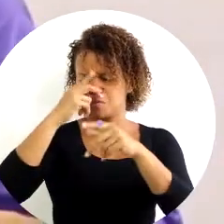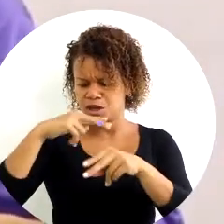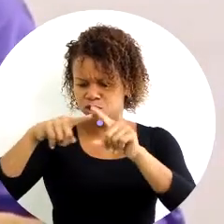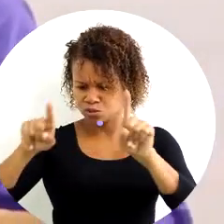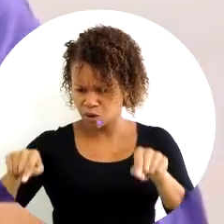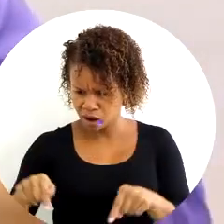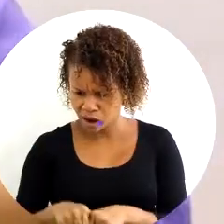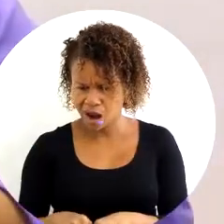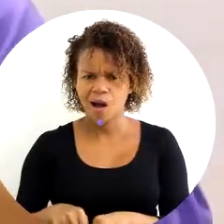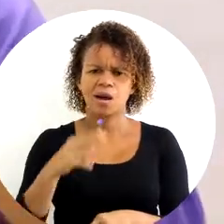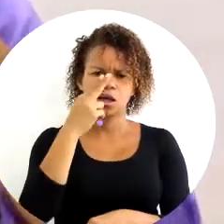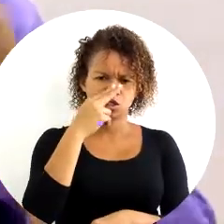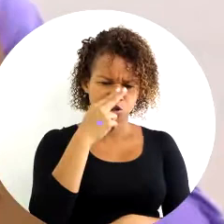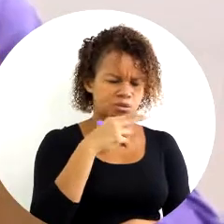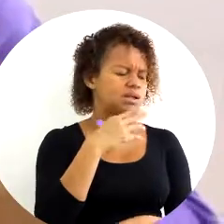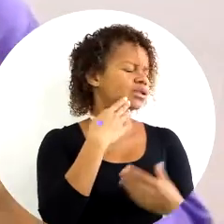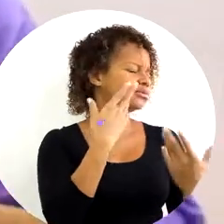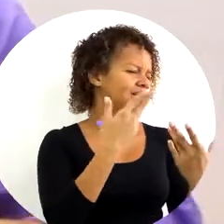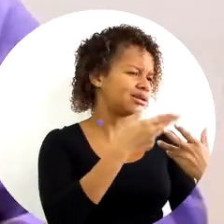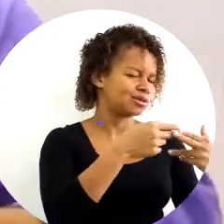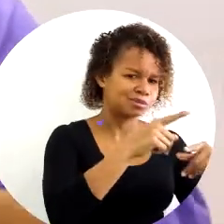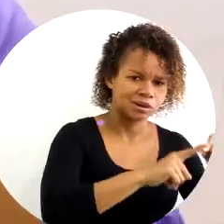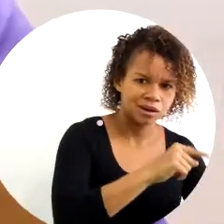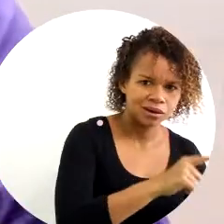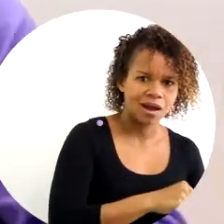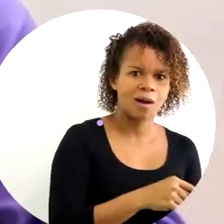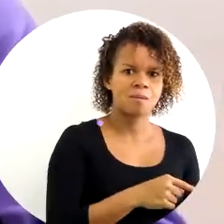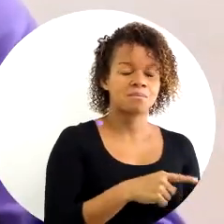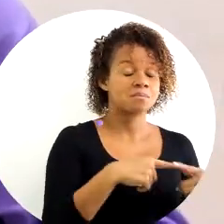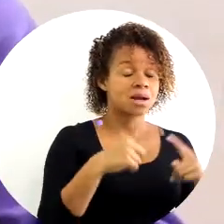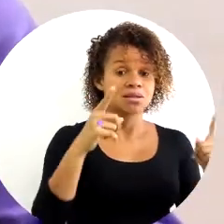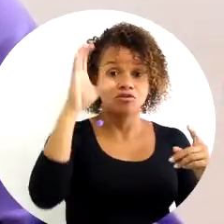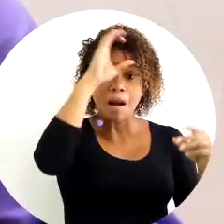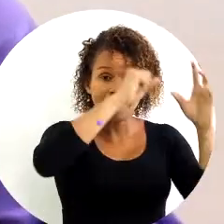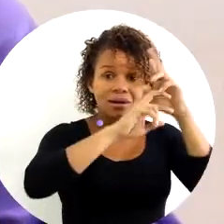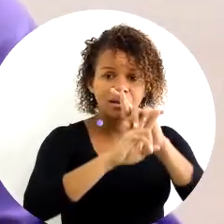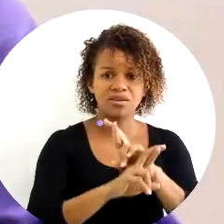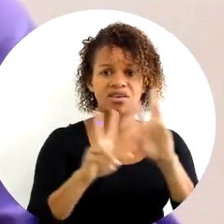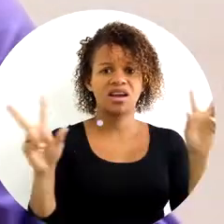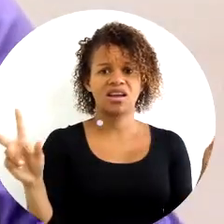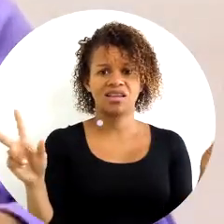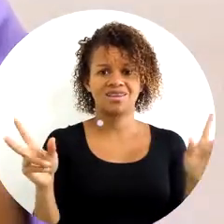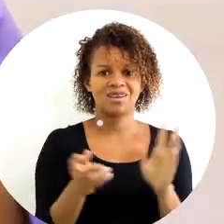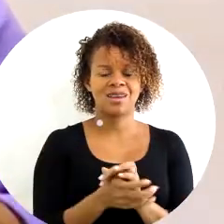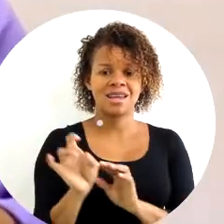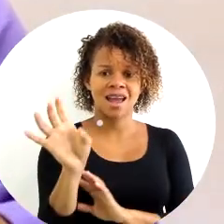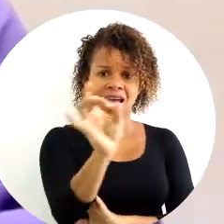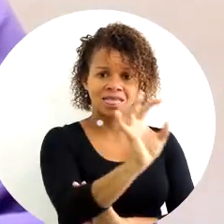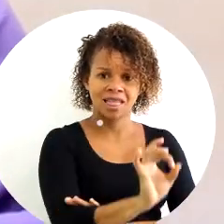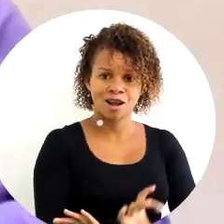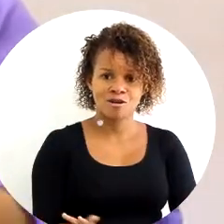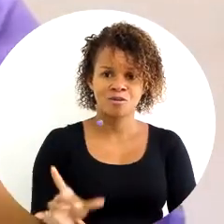mesmo momento, com as mesmas circunstâncias, eles vão aprender de modo diferente e cada um tem uma